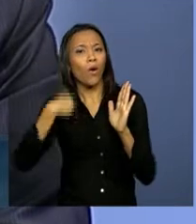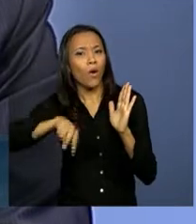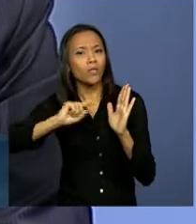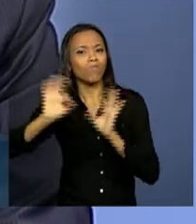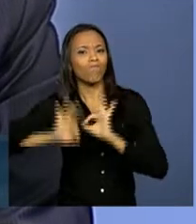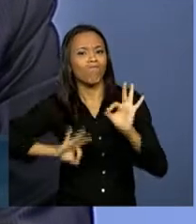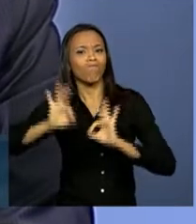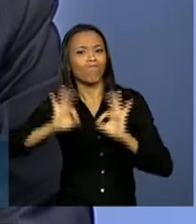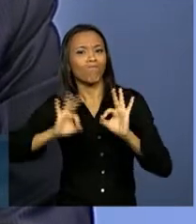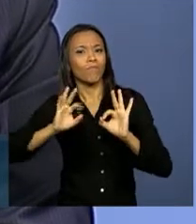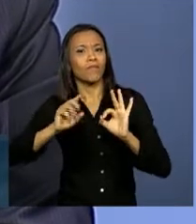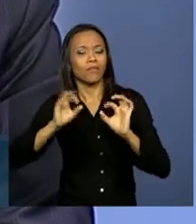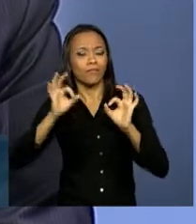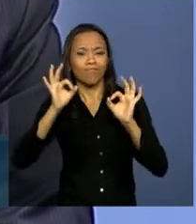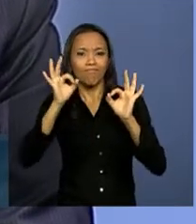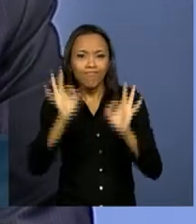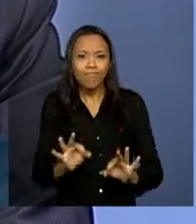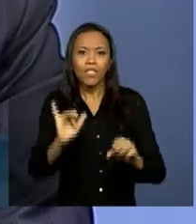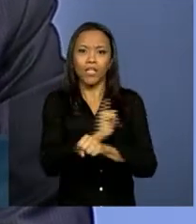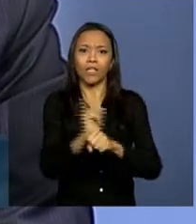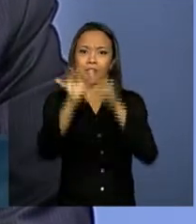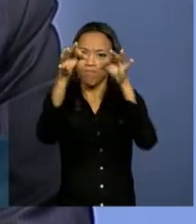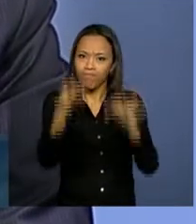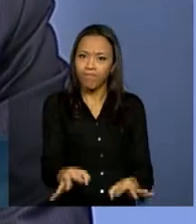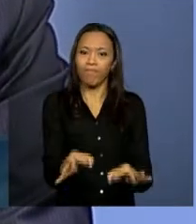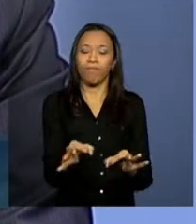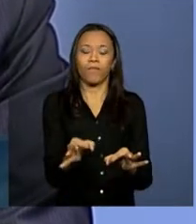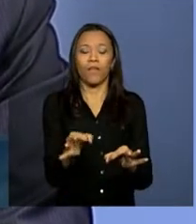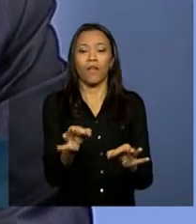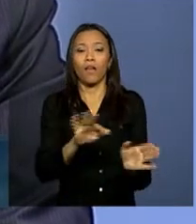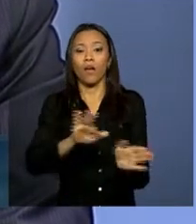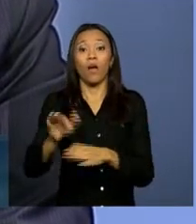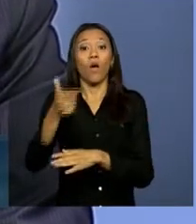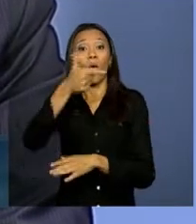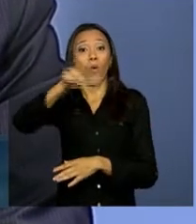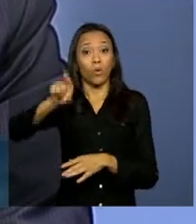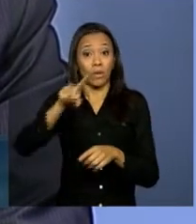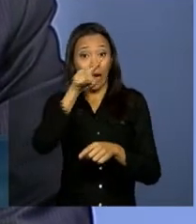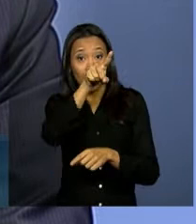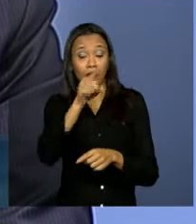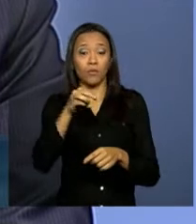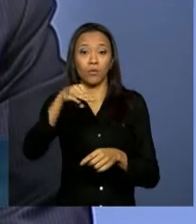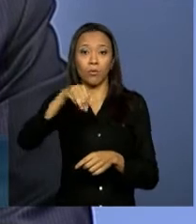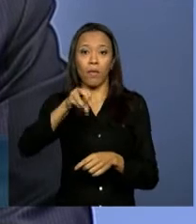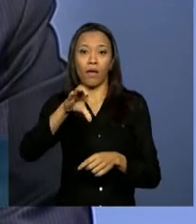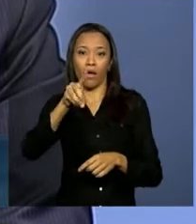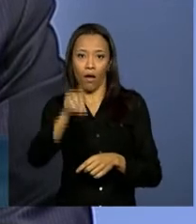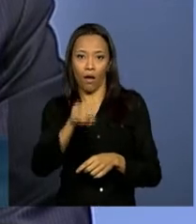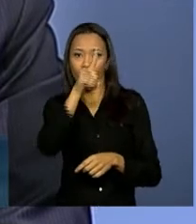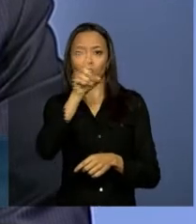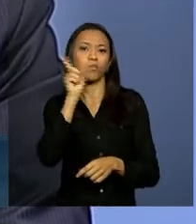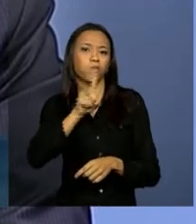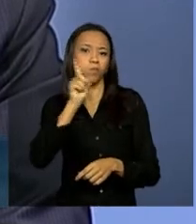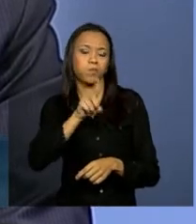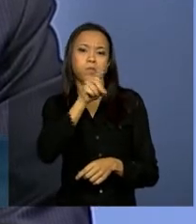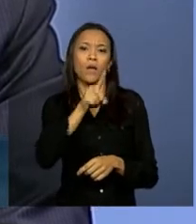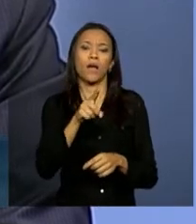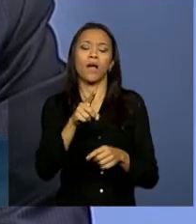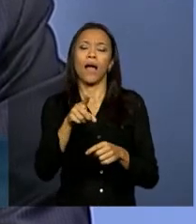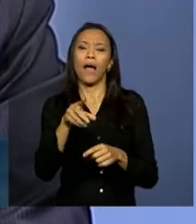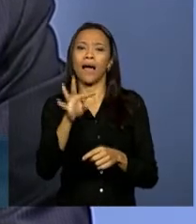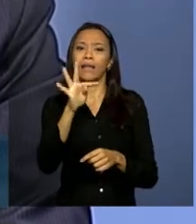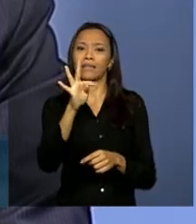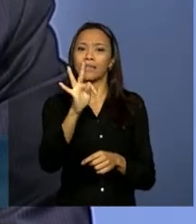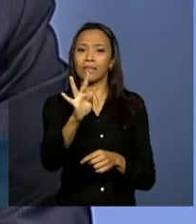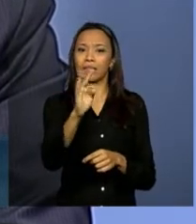concretos. No que diz respeito ao mercado americano, a questão tarifária não é uma